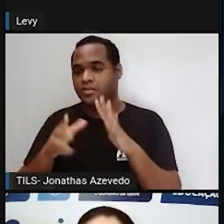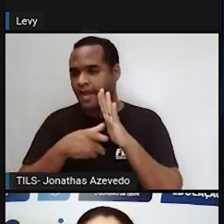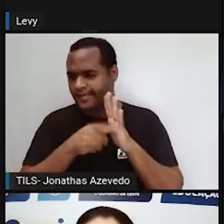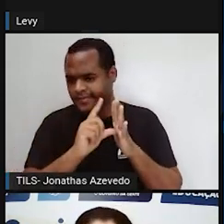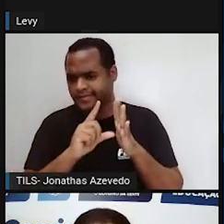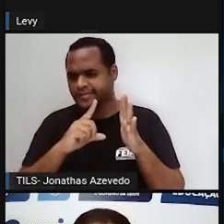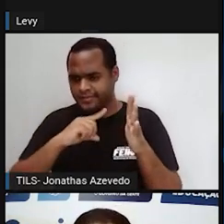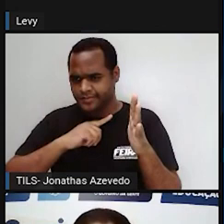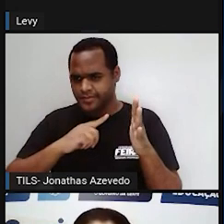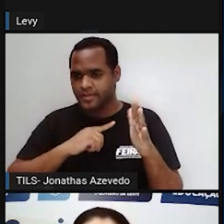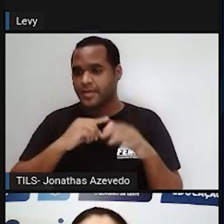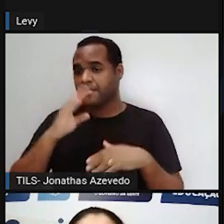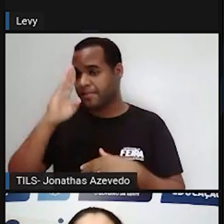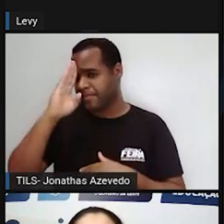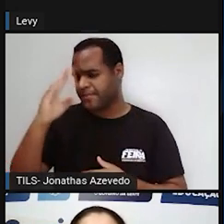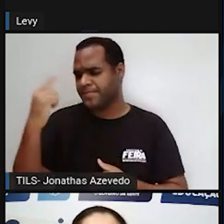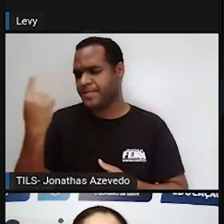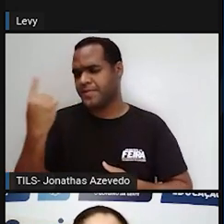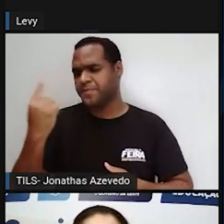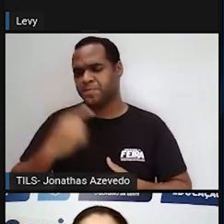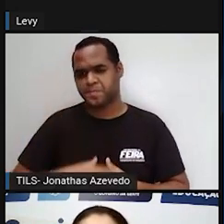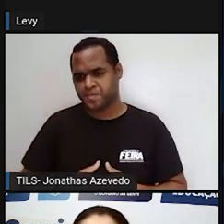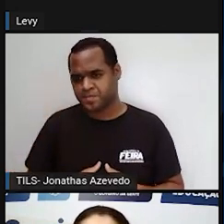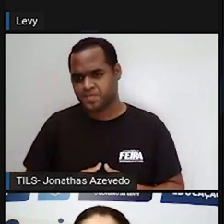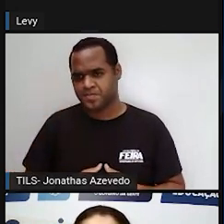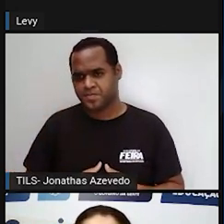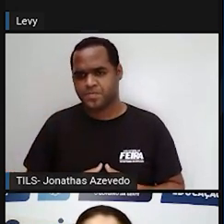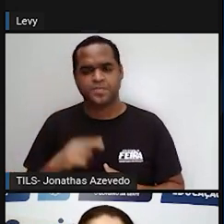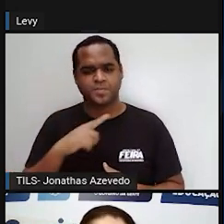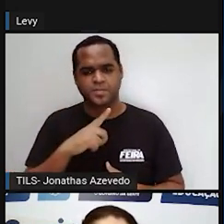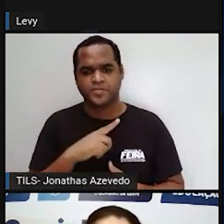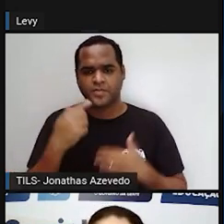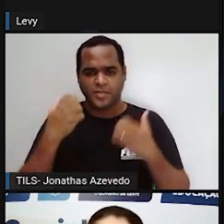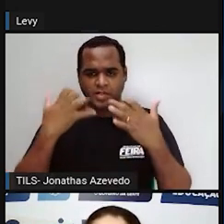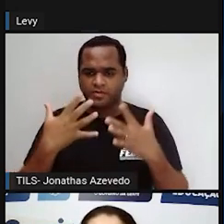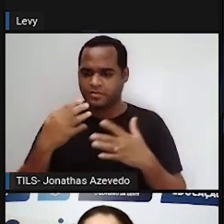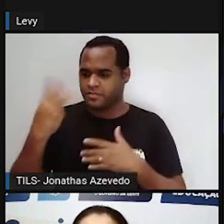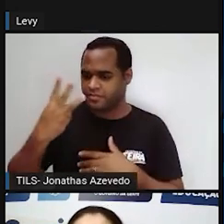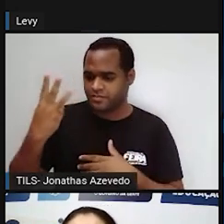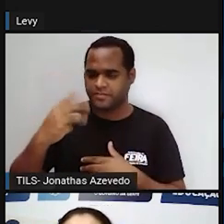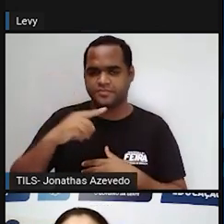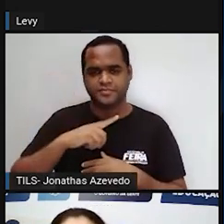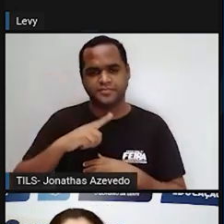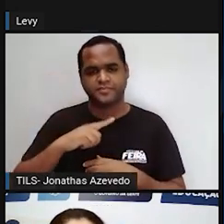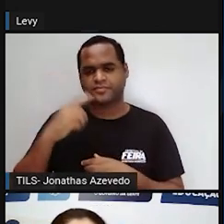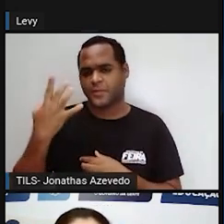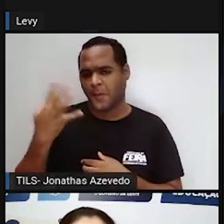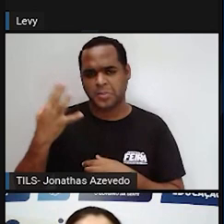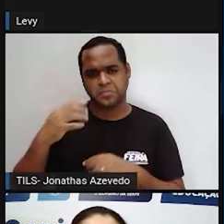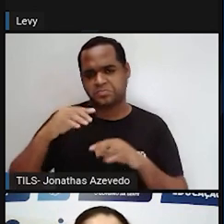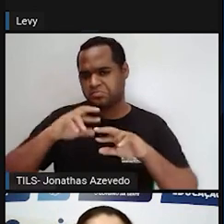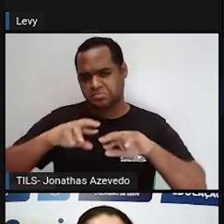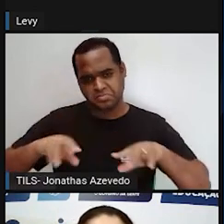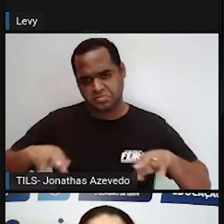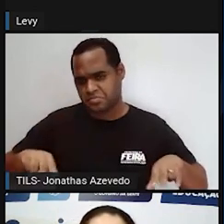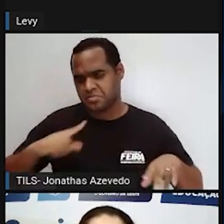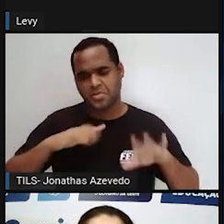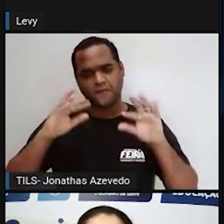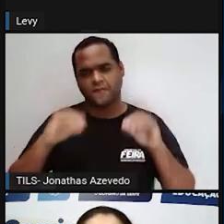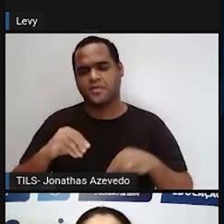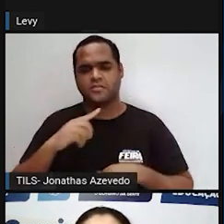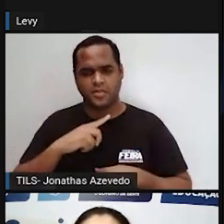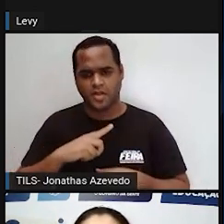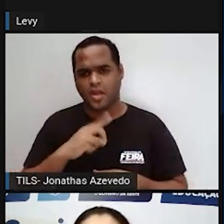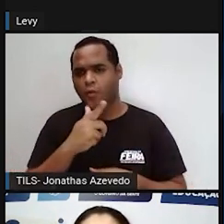que era o consumidor primário. E na cadeia alimentar, também pode ter o consumidor terciário, pode ter o consumidor quaternário, enfim. Então,